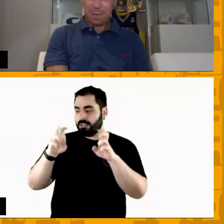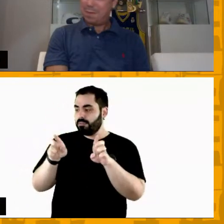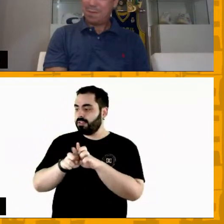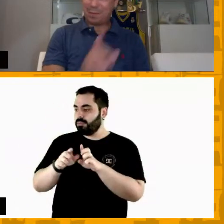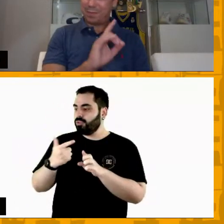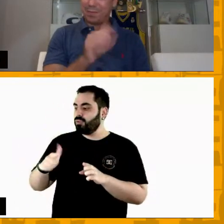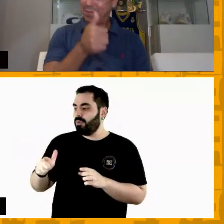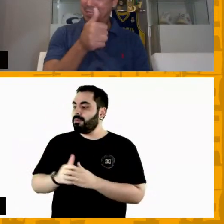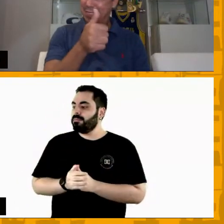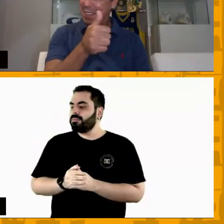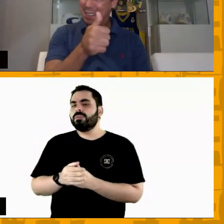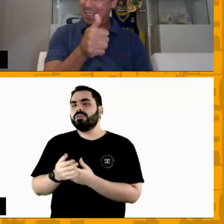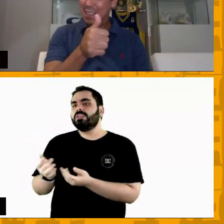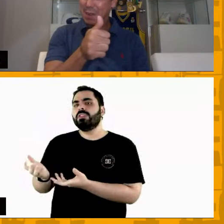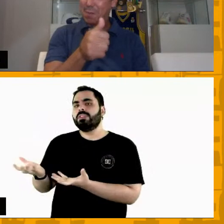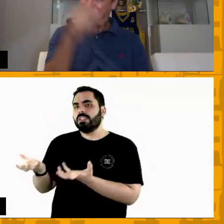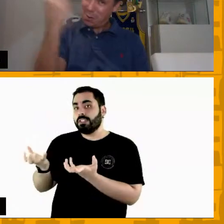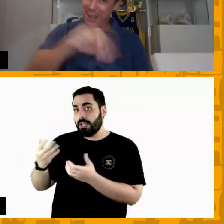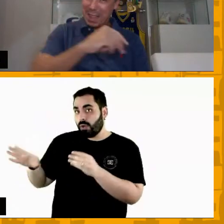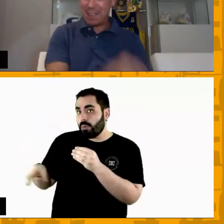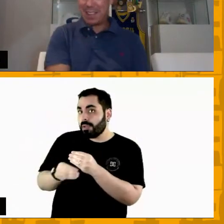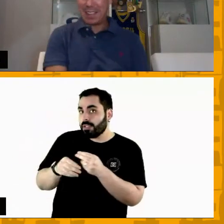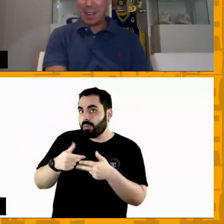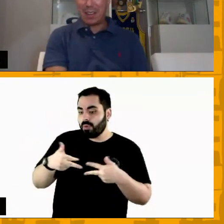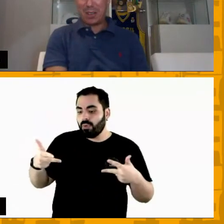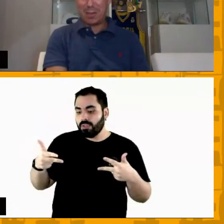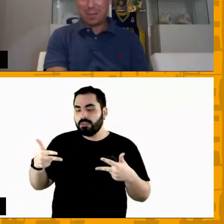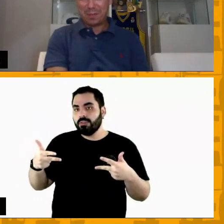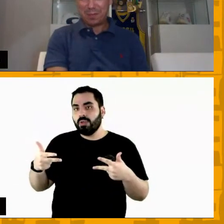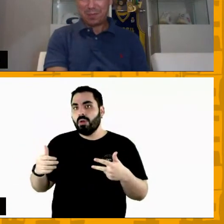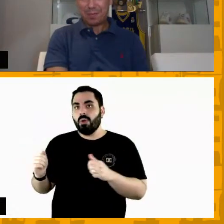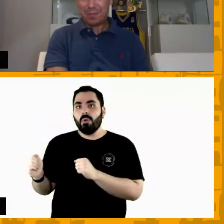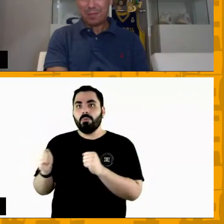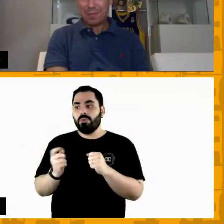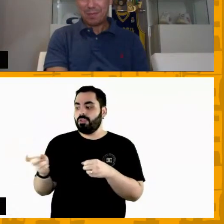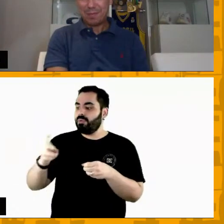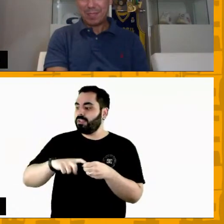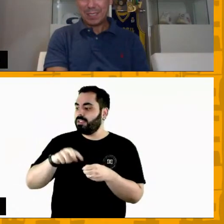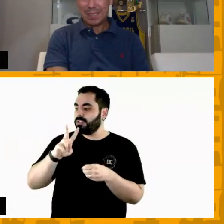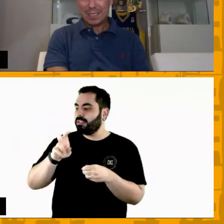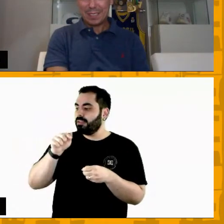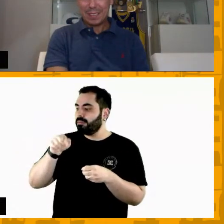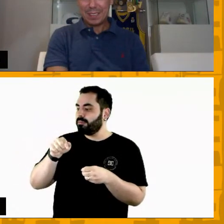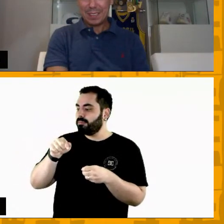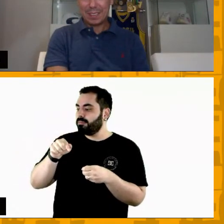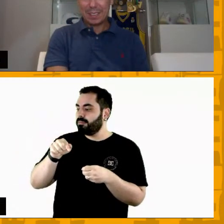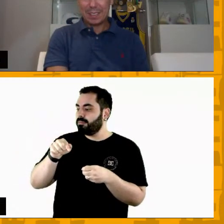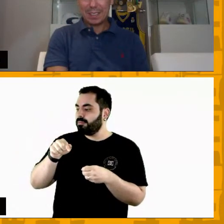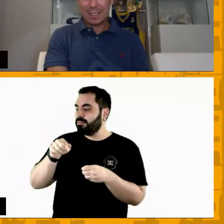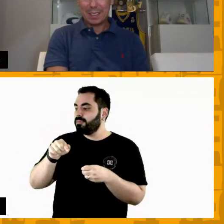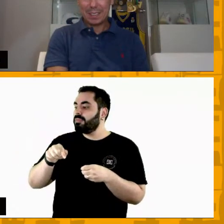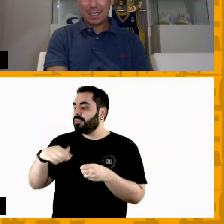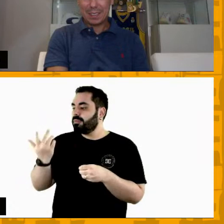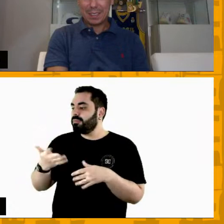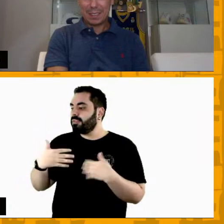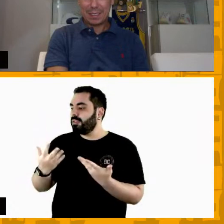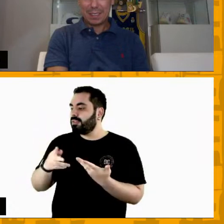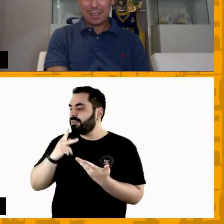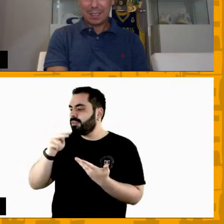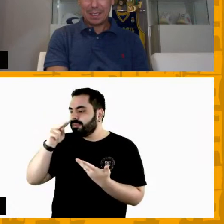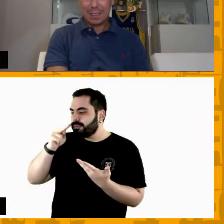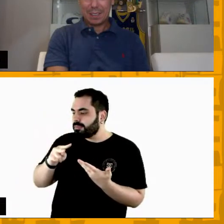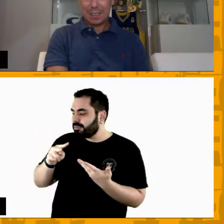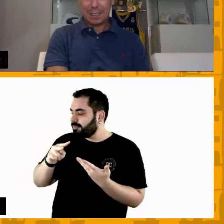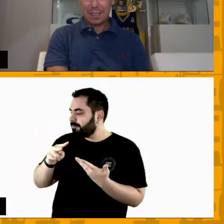alguma coisa ou posso jogar outra aqui posso jogar outra tá ótimo só pra trazer a pergunta cadê deixa eu achar agora